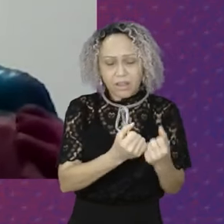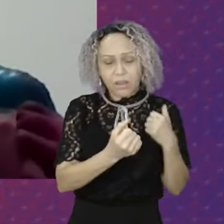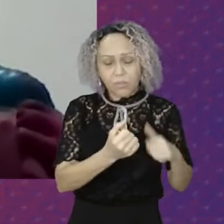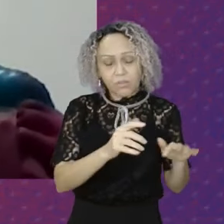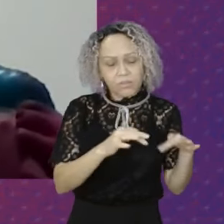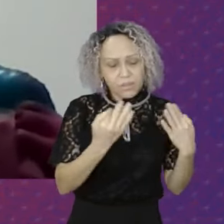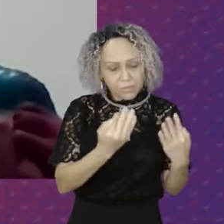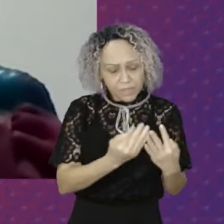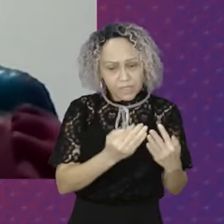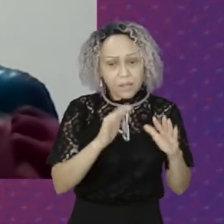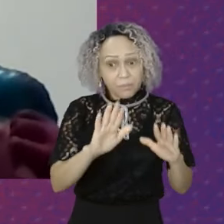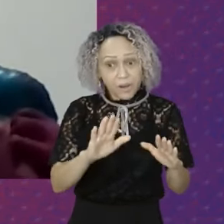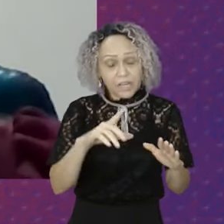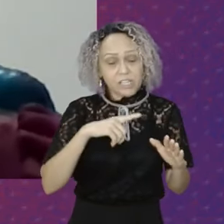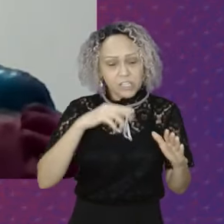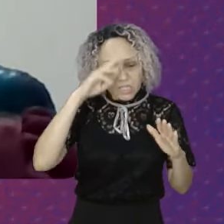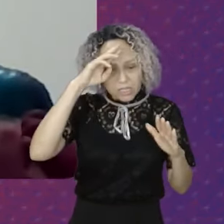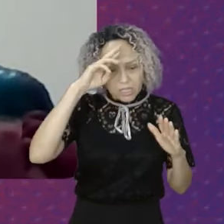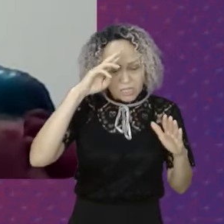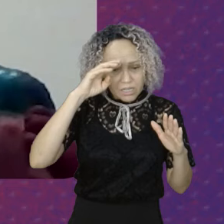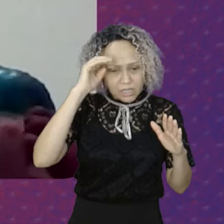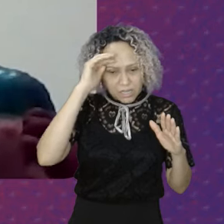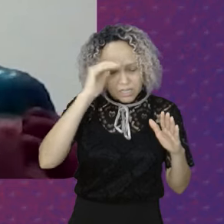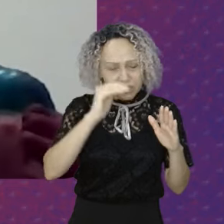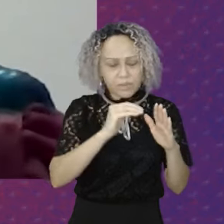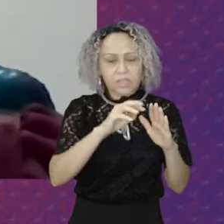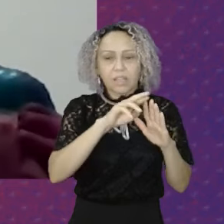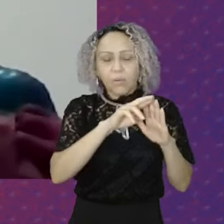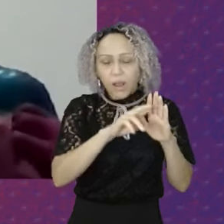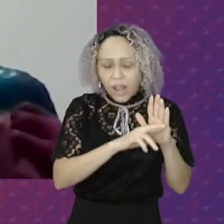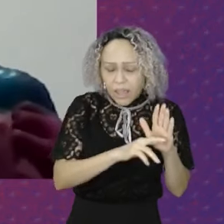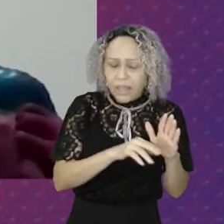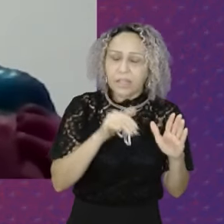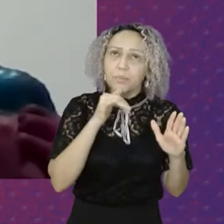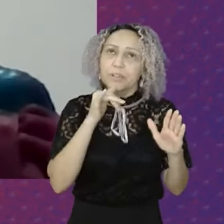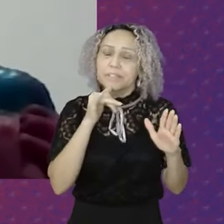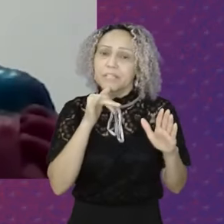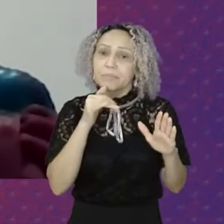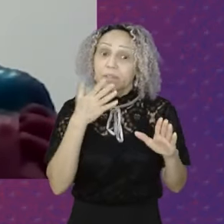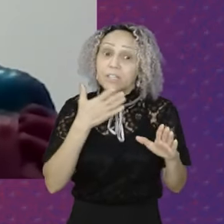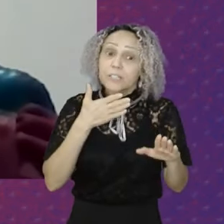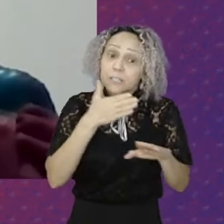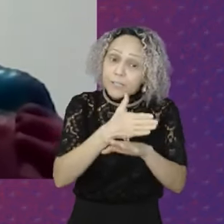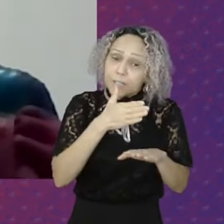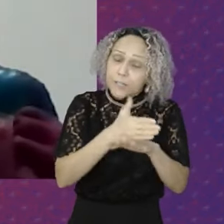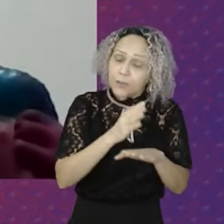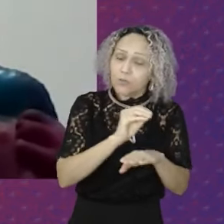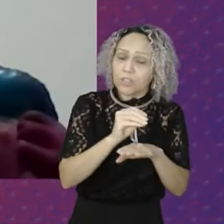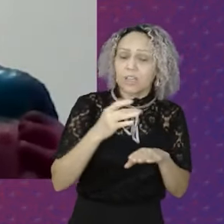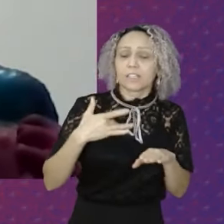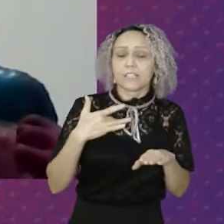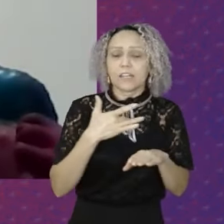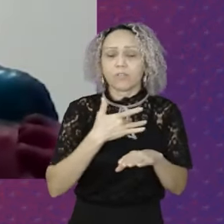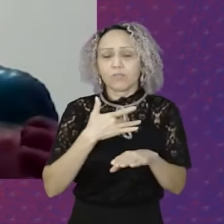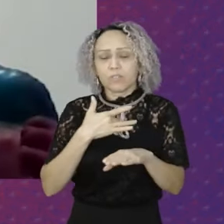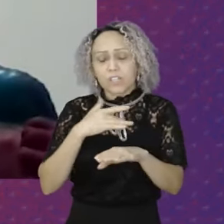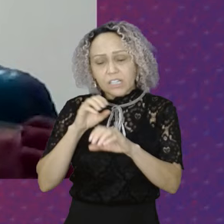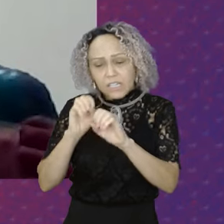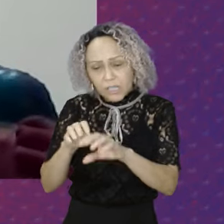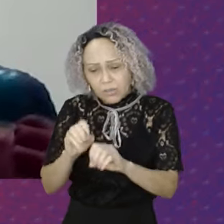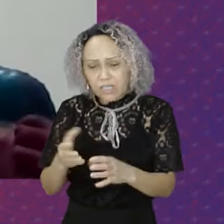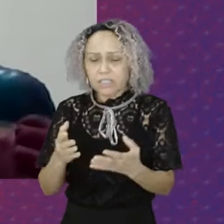respeito A essa A esses serviços De saúde De educação E que acaba se transformando Em condicionalidades Para estar